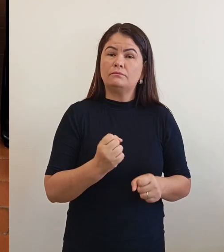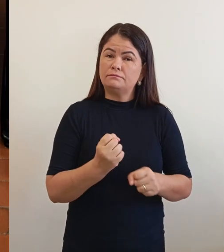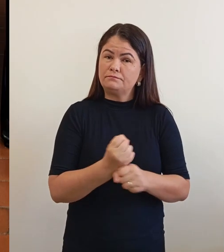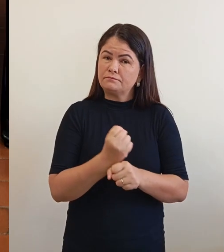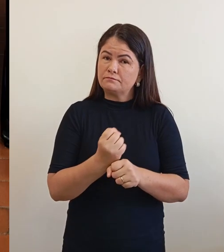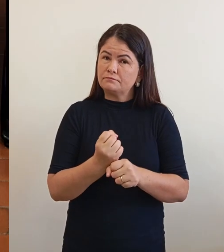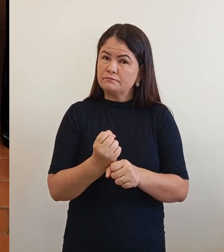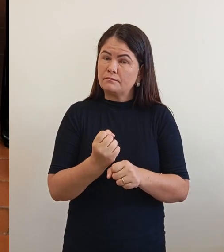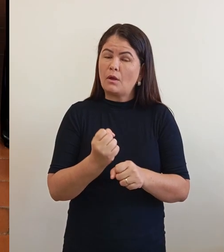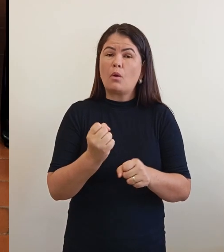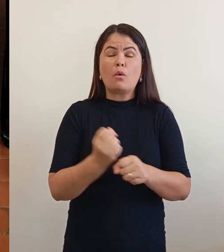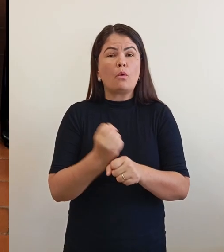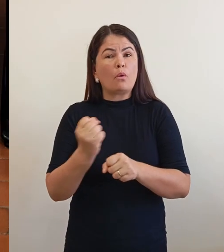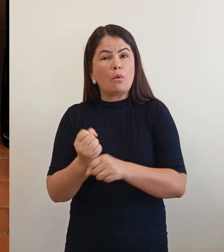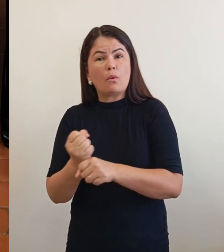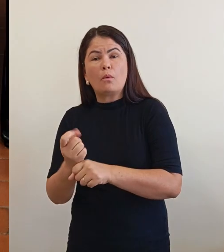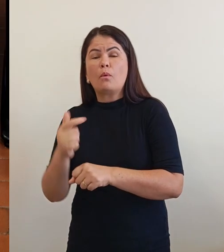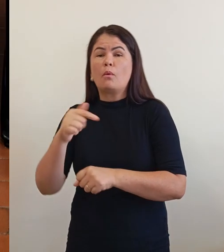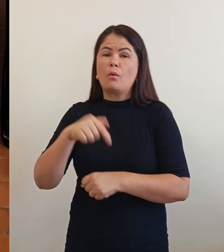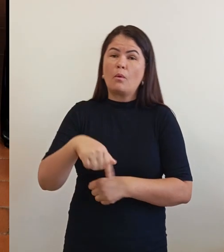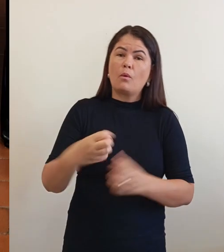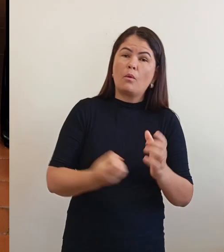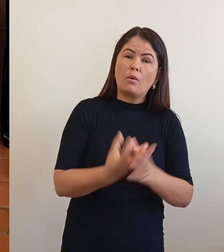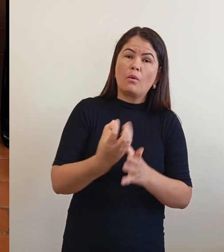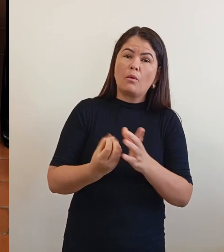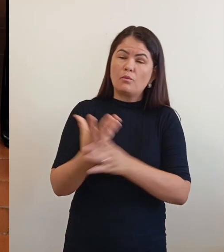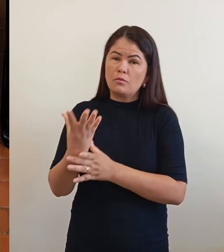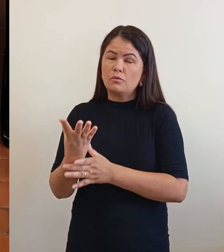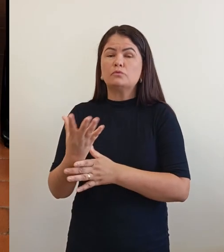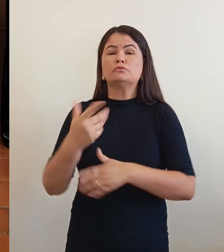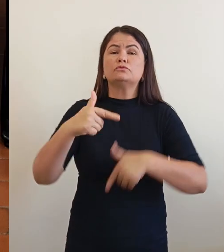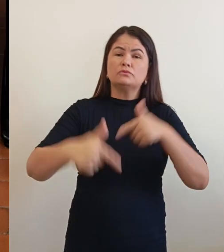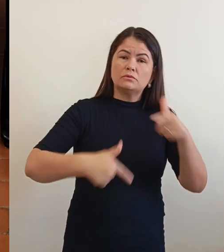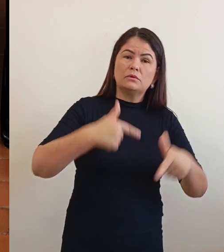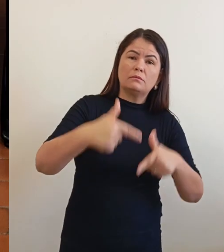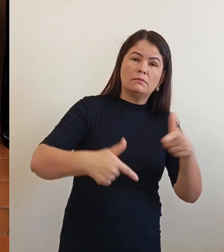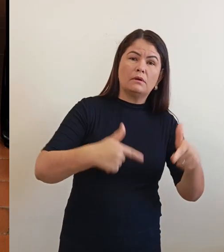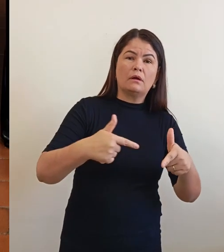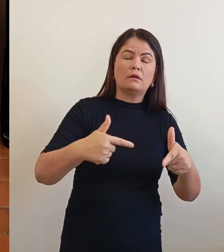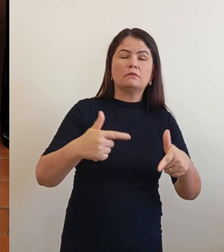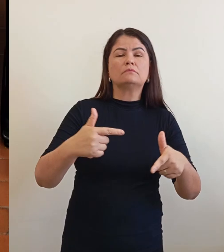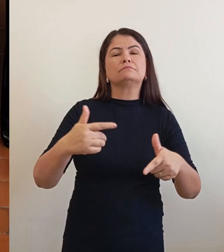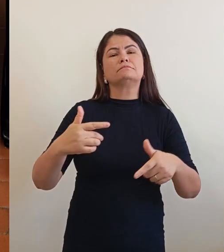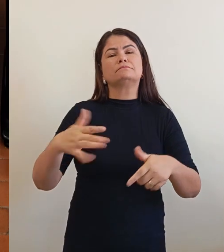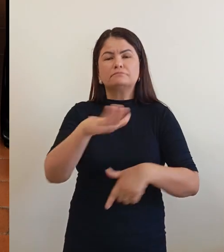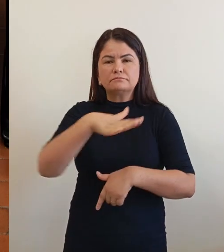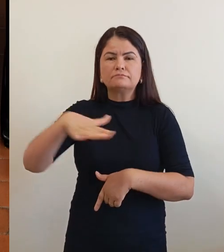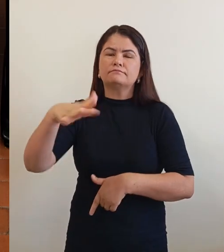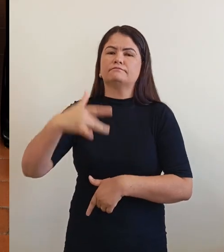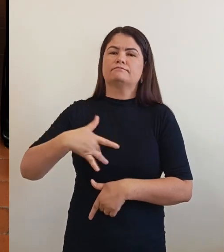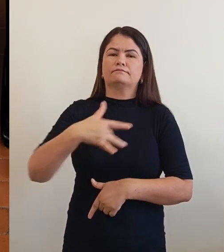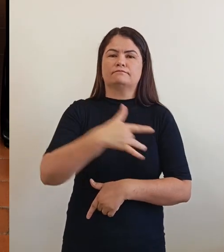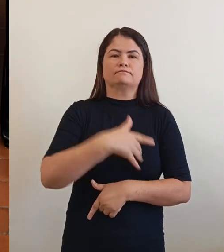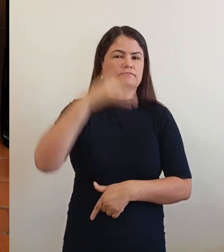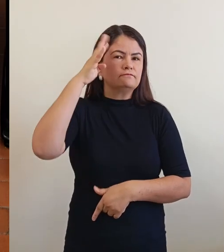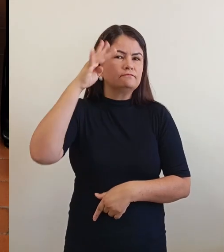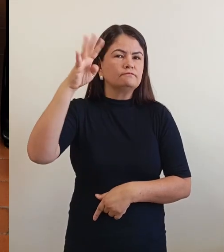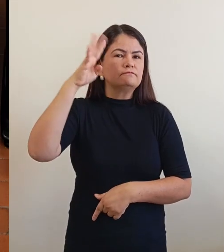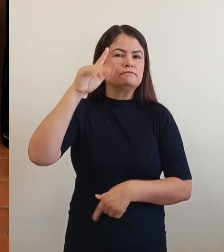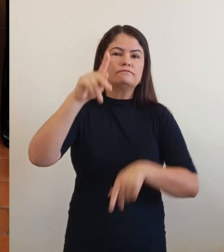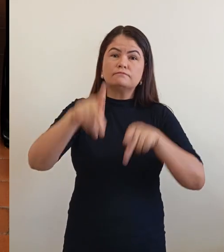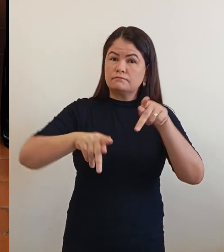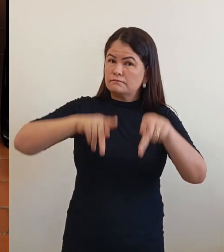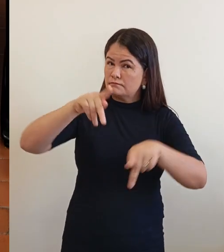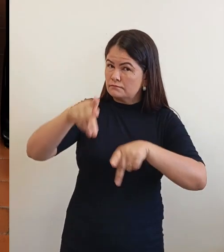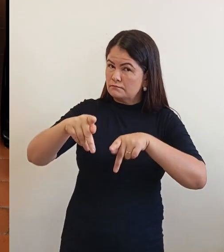geração de emprego e também na área da saúde. Esse é um sonho que eu almejo ao povo da nossa